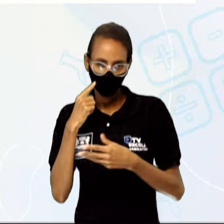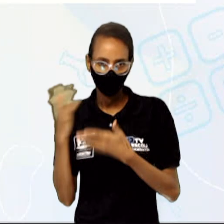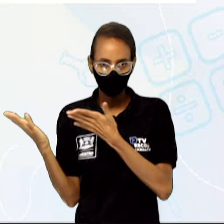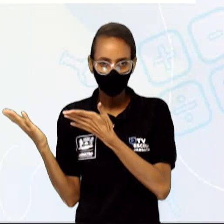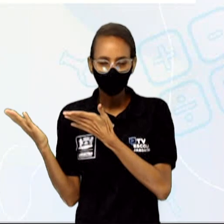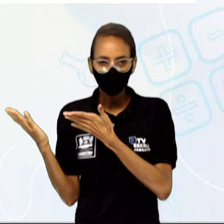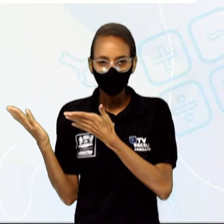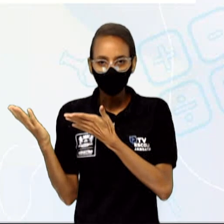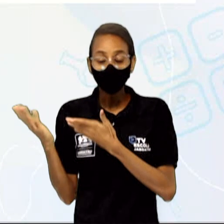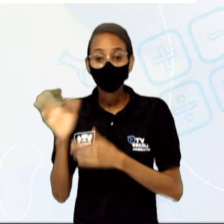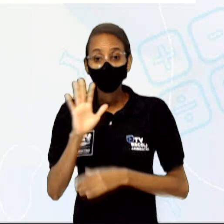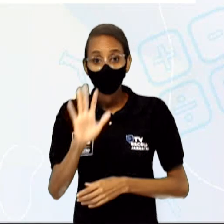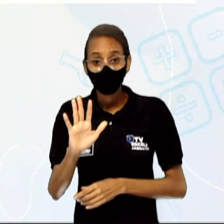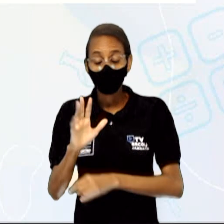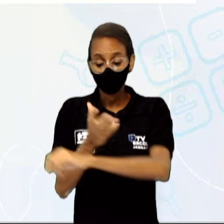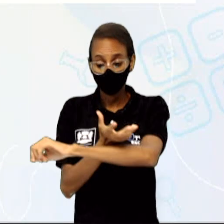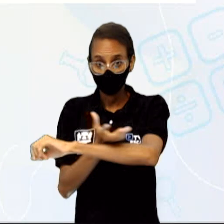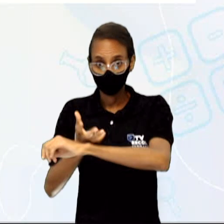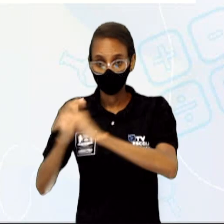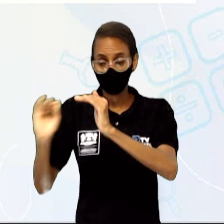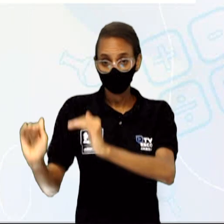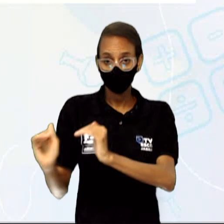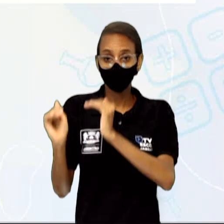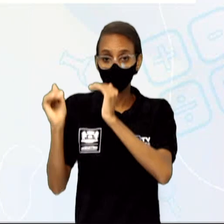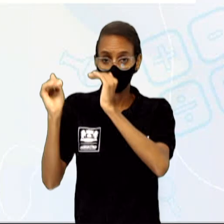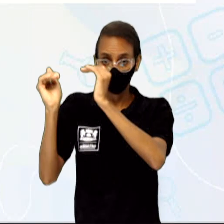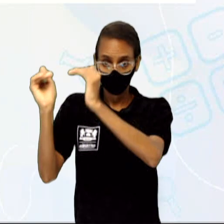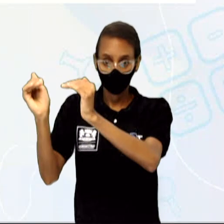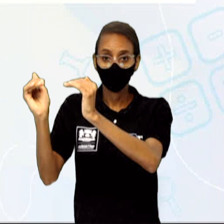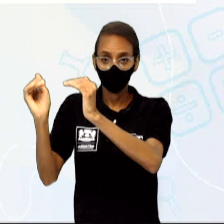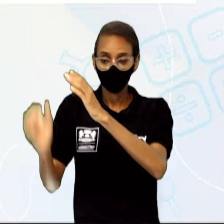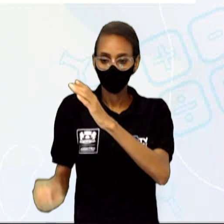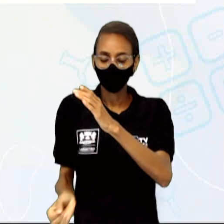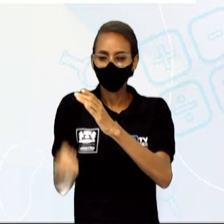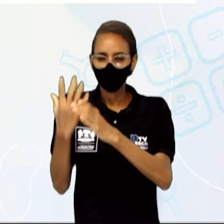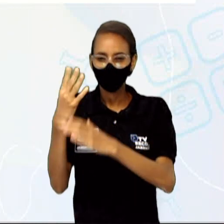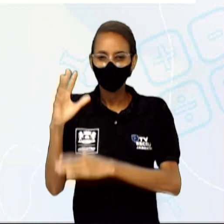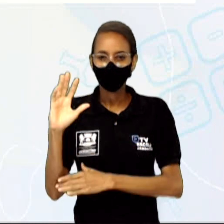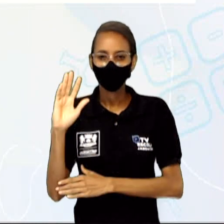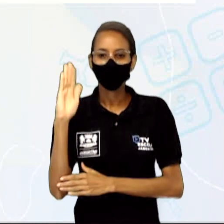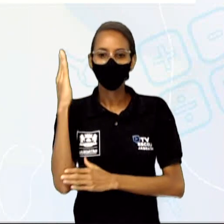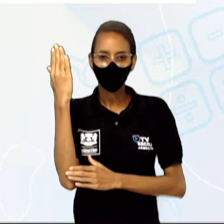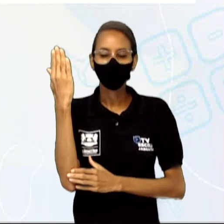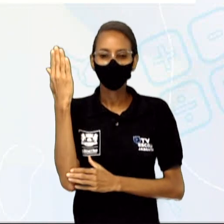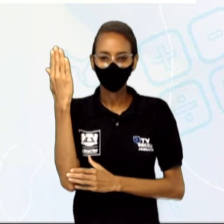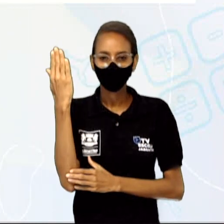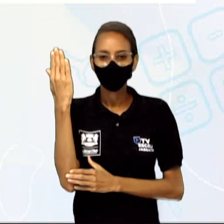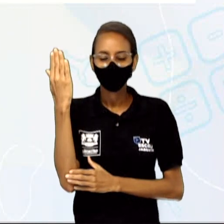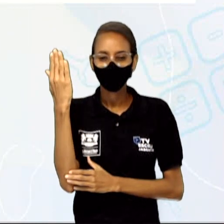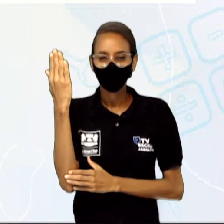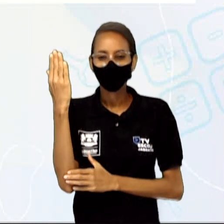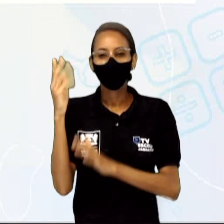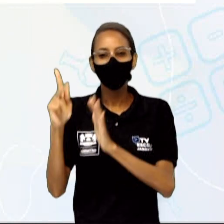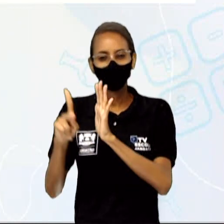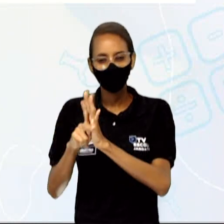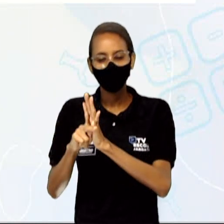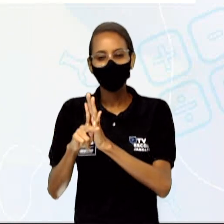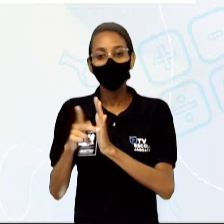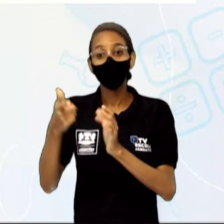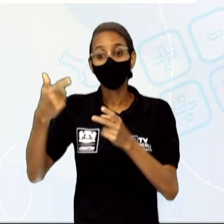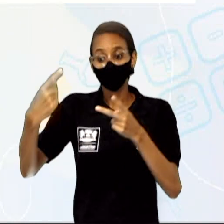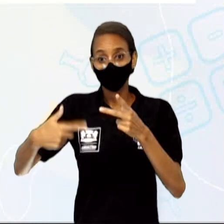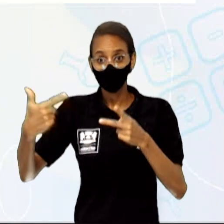Nos vegetais superiores, aqueles vegetais que produzem madeira, ainda possuem uma segunda parede celular,